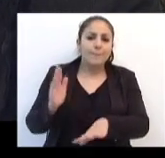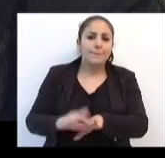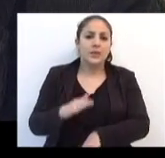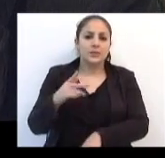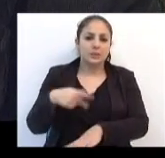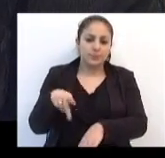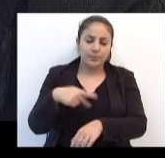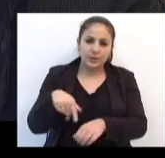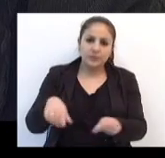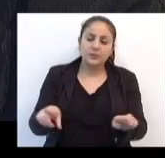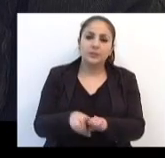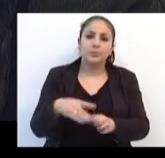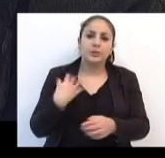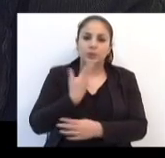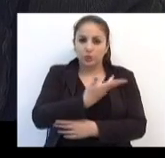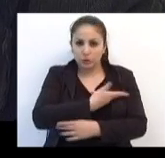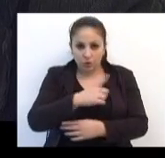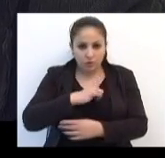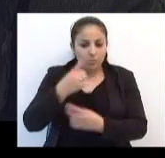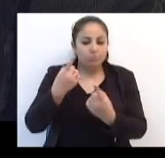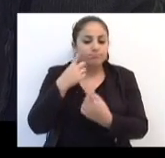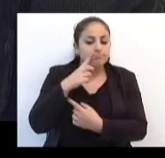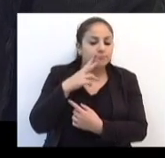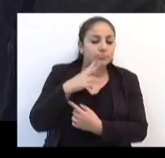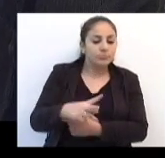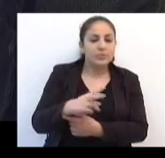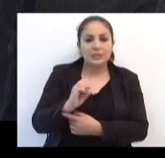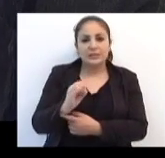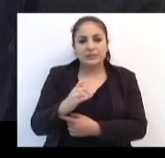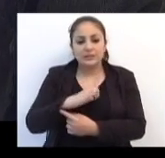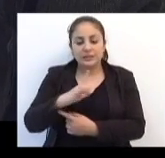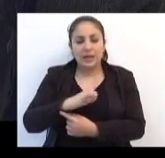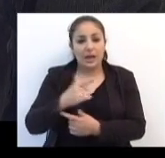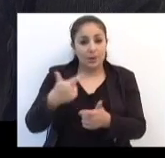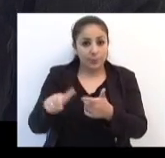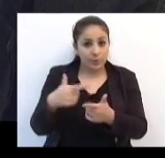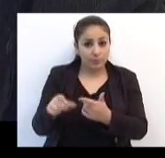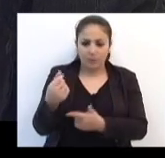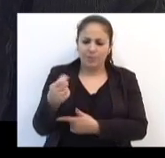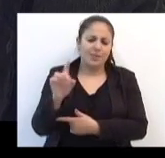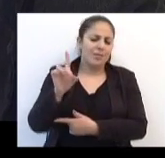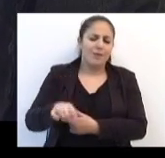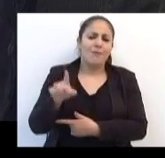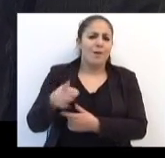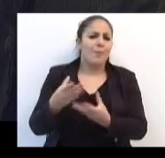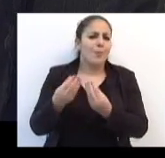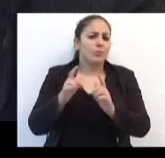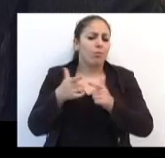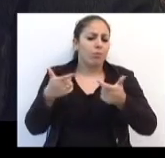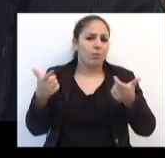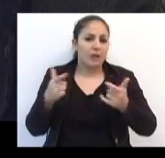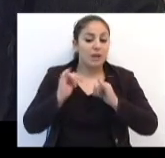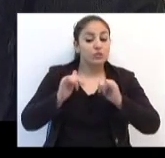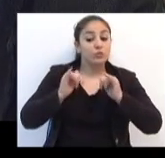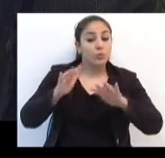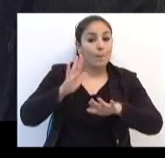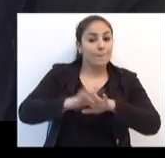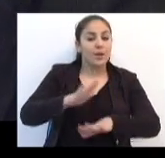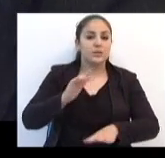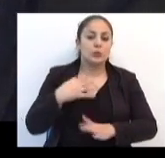países, nós vamos verificar e constatar que a crise não é tão grande quanto ela é divulgada.